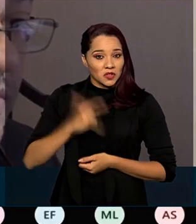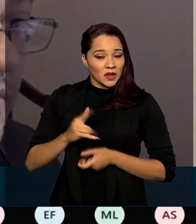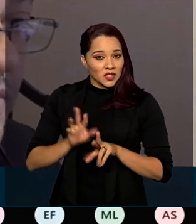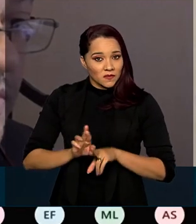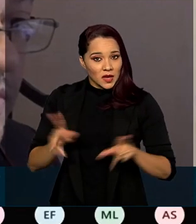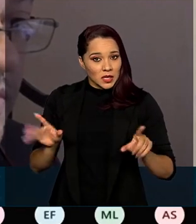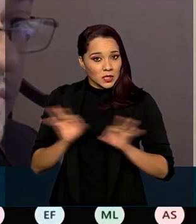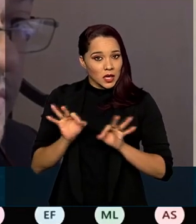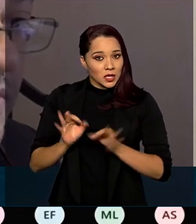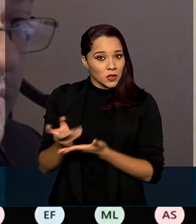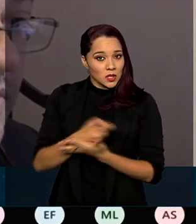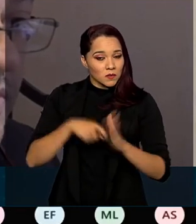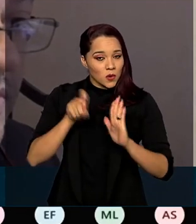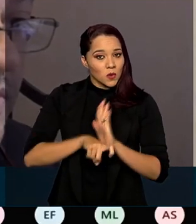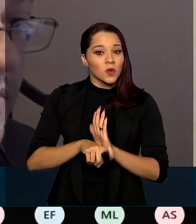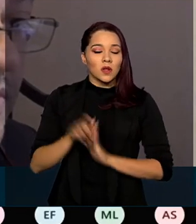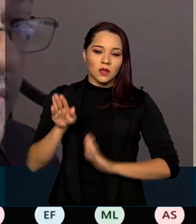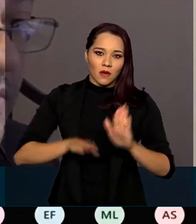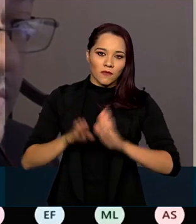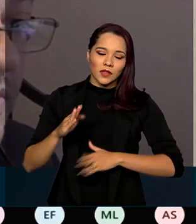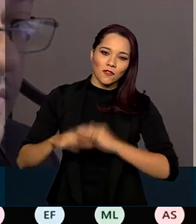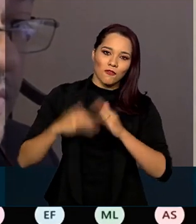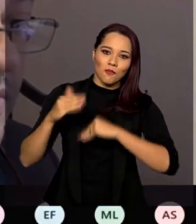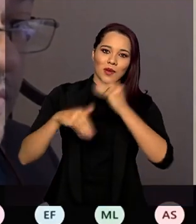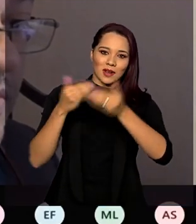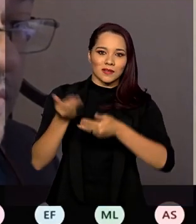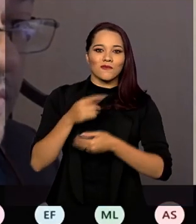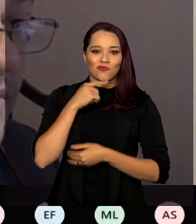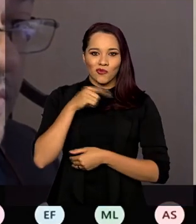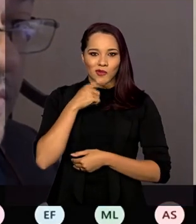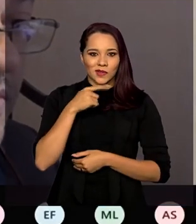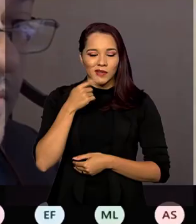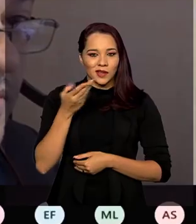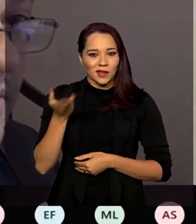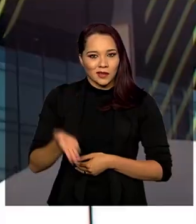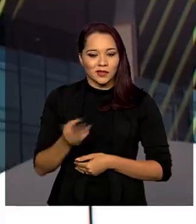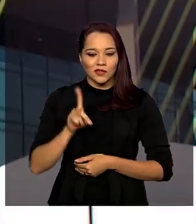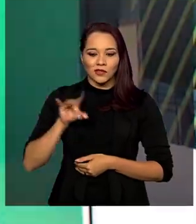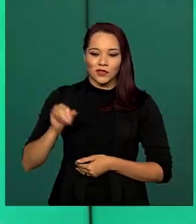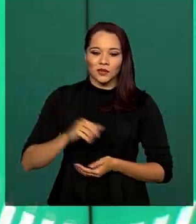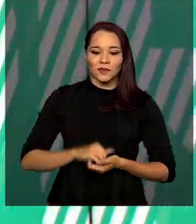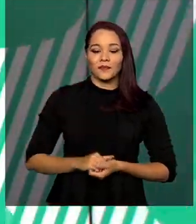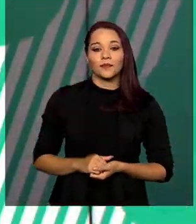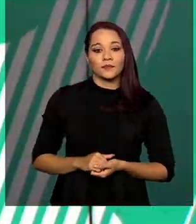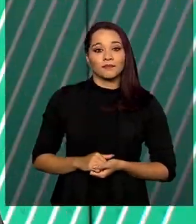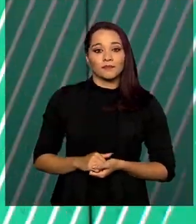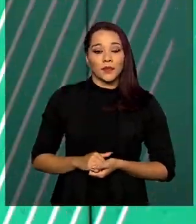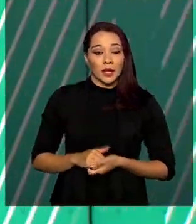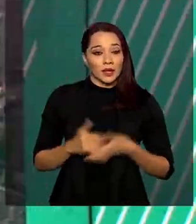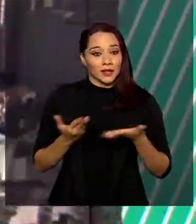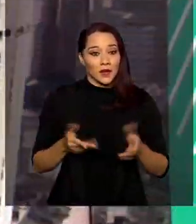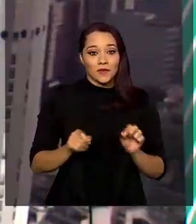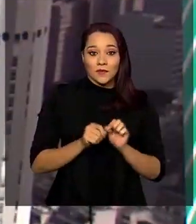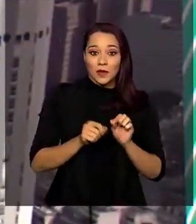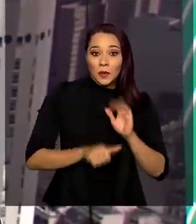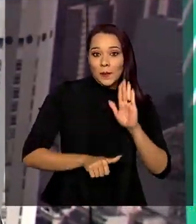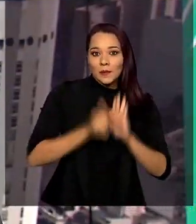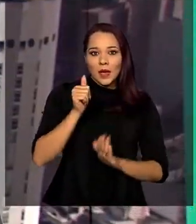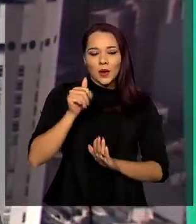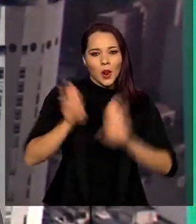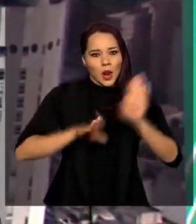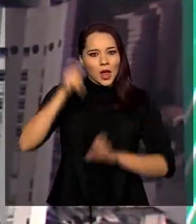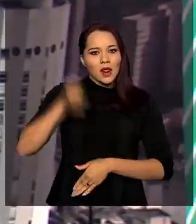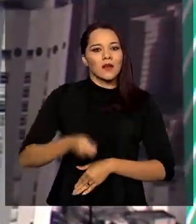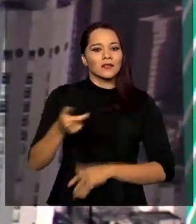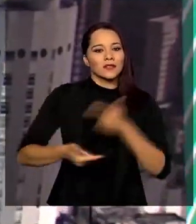diferimento dos tributos, talvez a recuperação não estaria se dando neste jeito. Foi realizado o primeiro leilão de